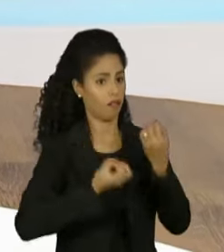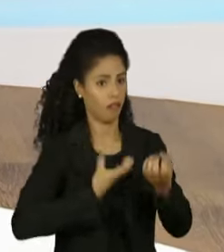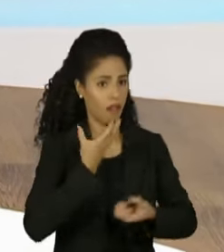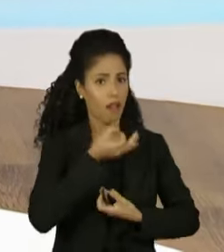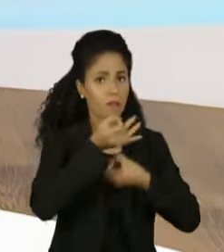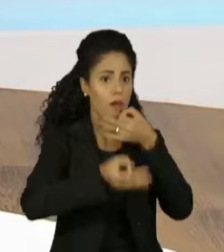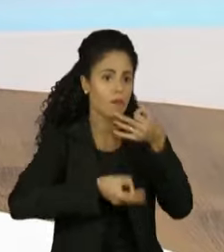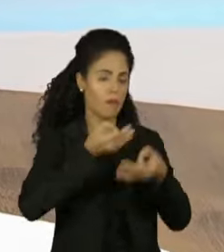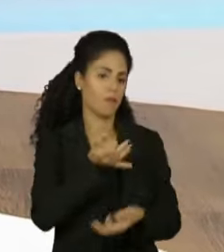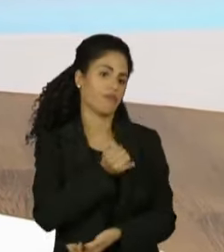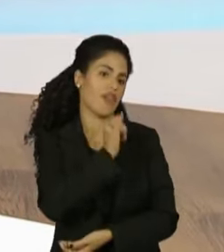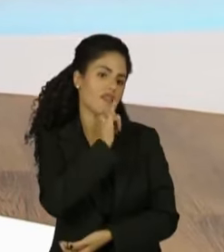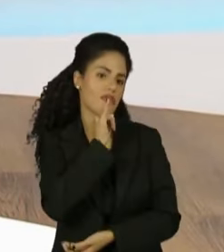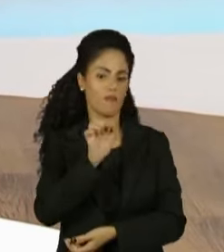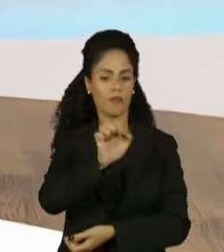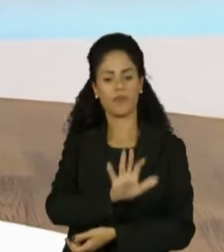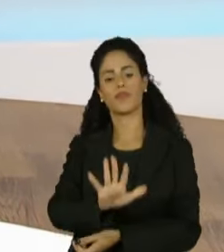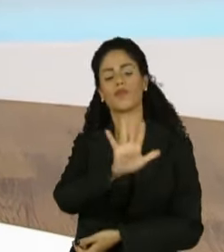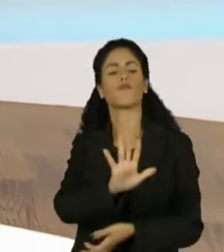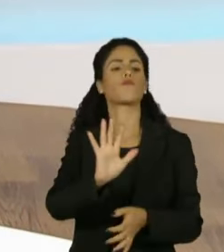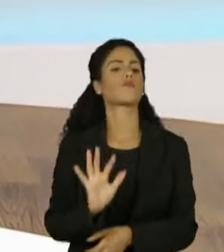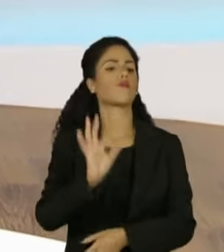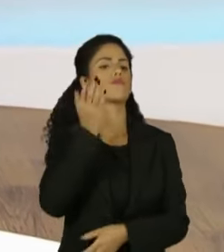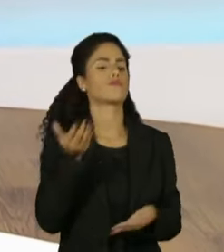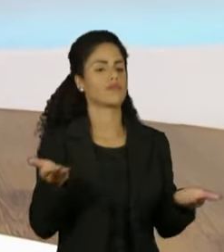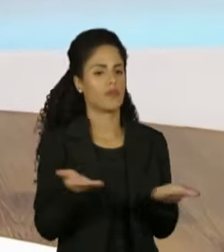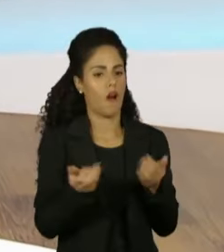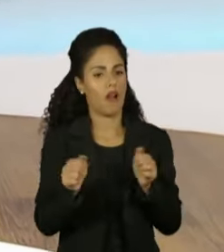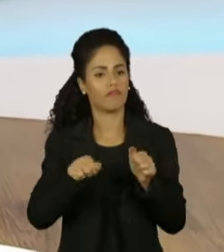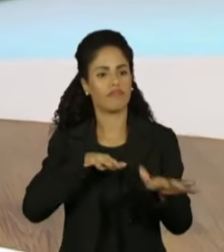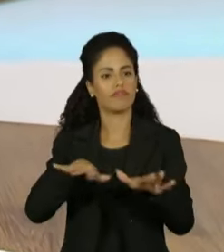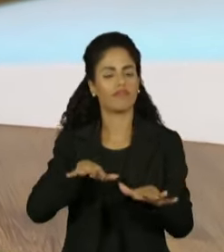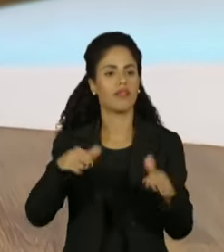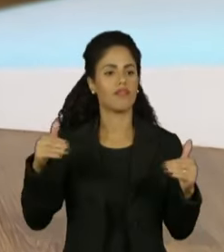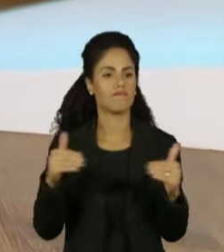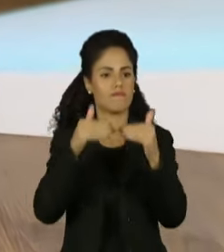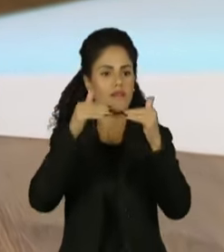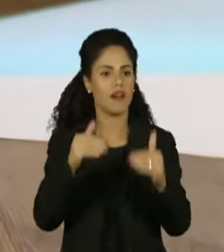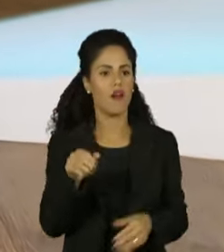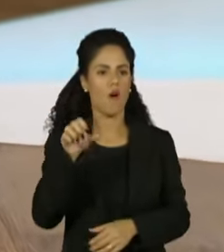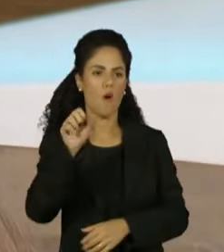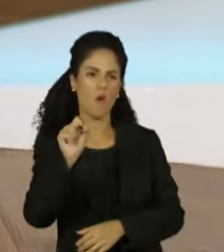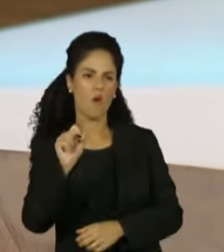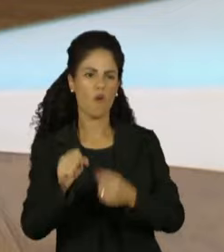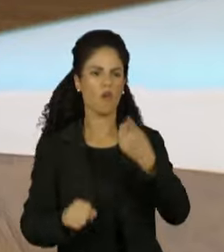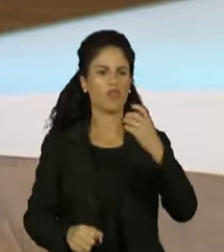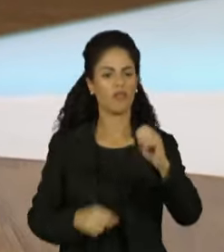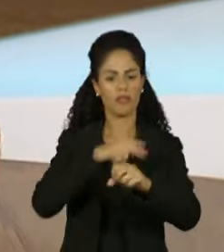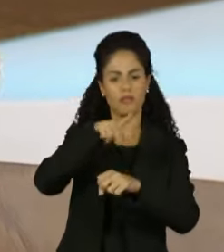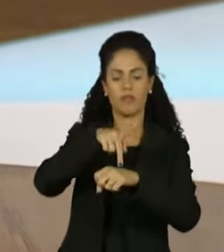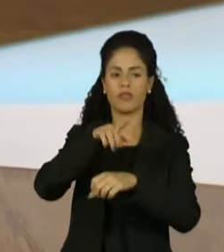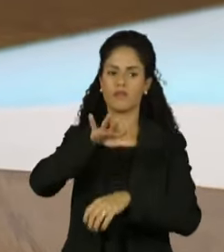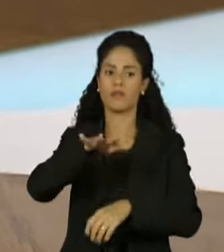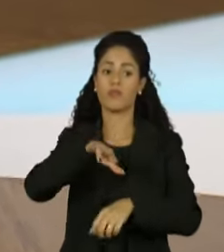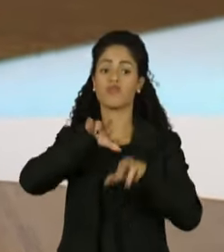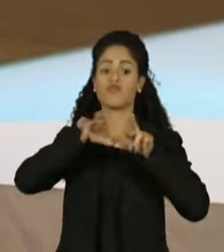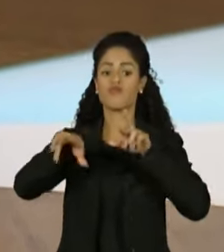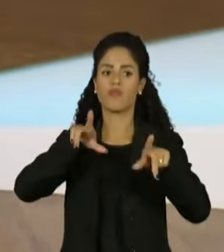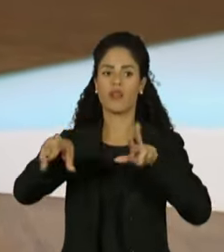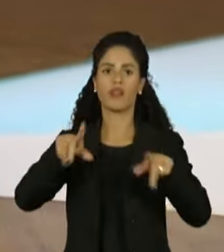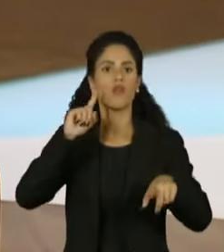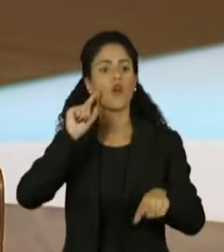opinião. Por exemplo, está acontecendo na Europa agora um movimento praticamente unânime em oito ou dez países diferentes de